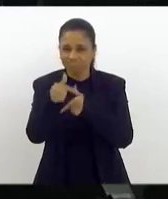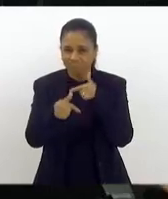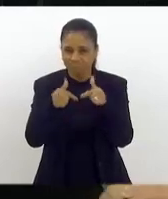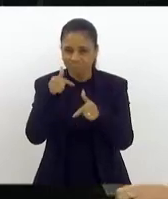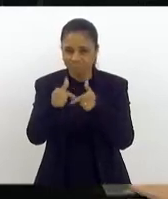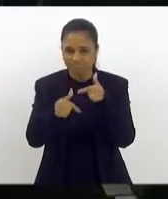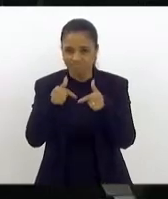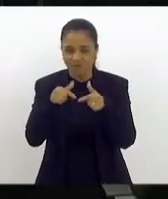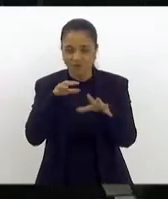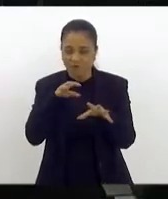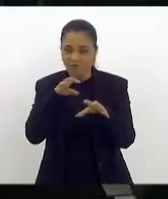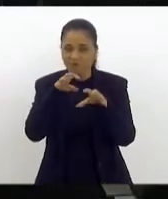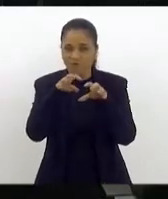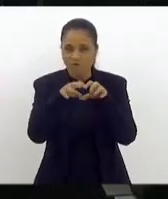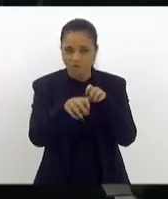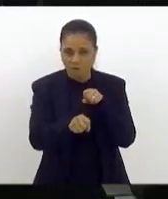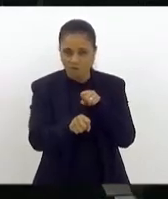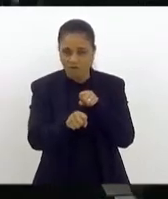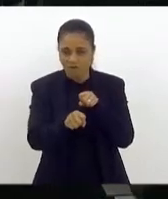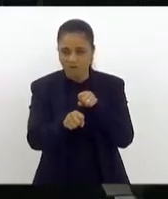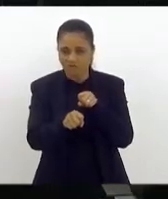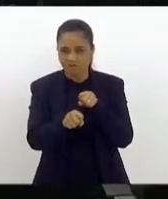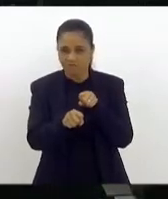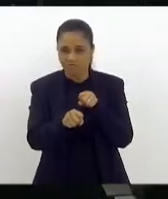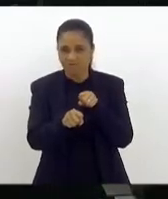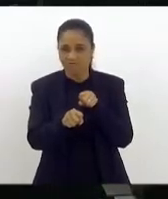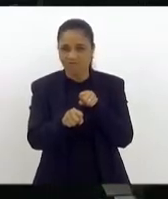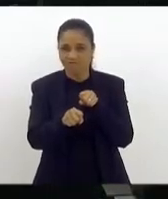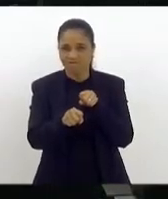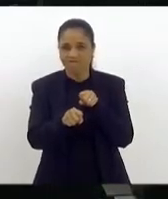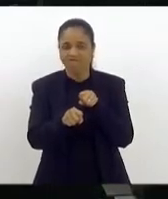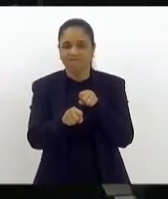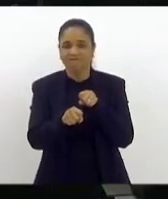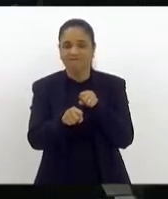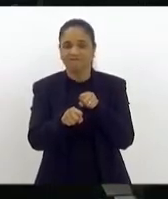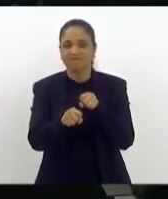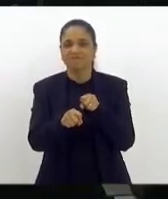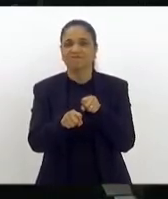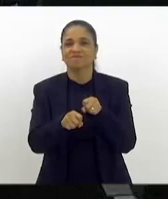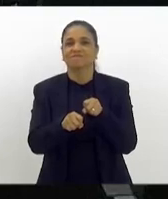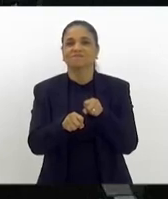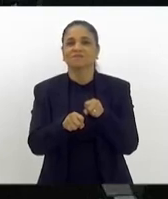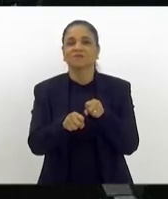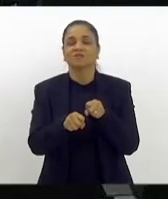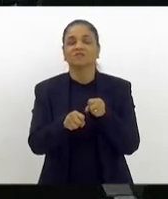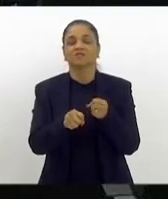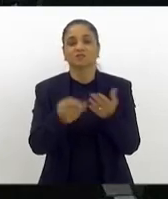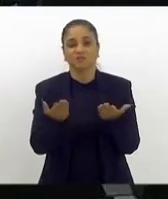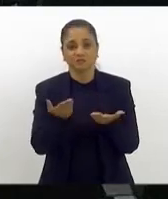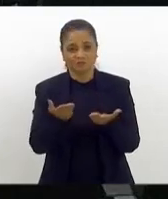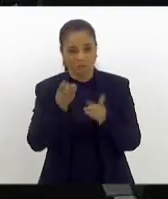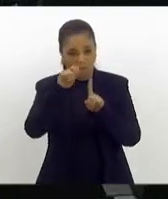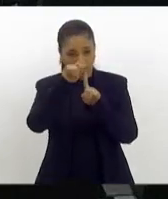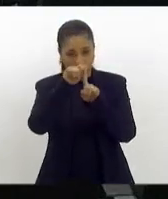têm informação, de que estamos no mês